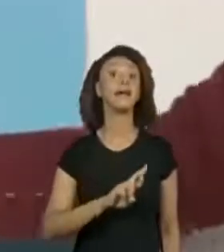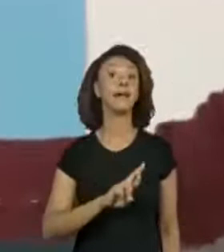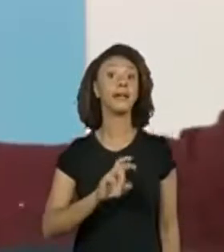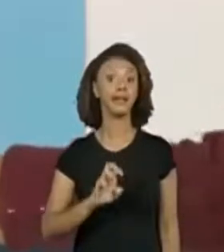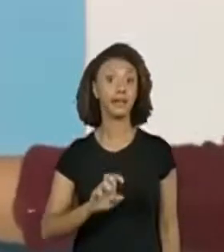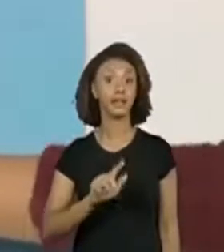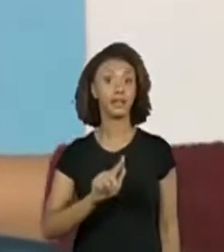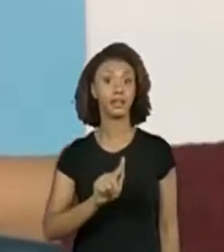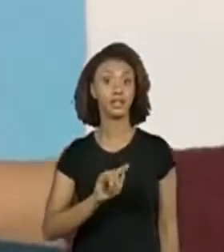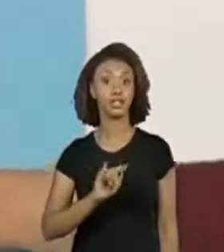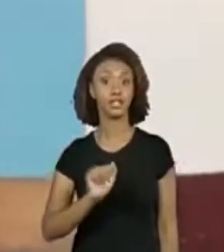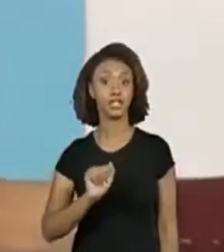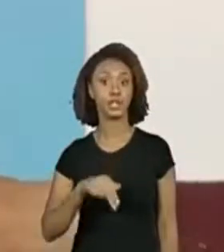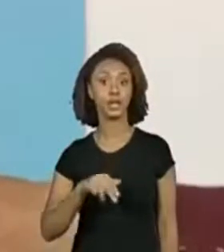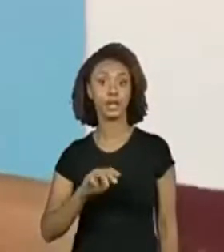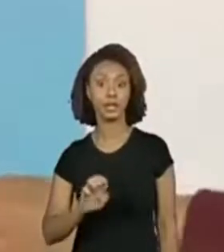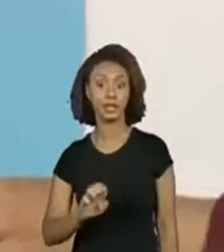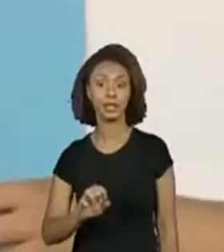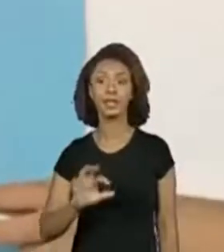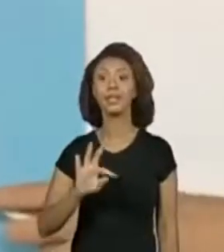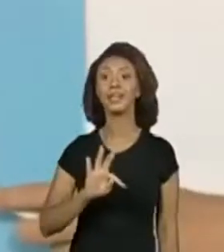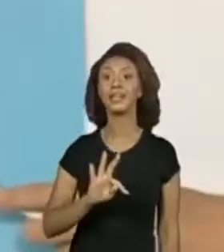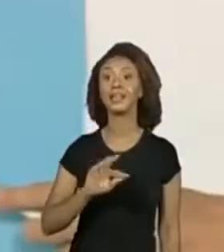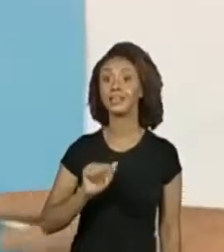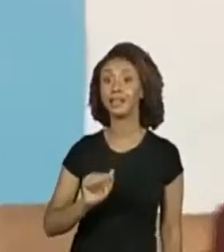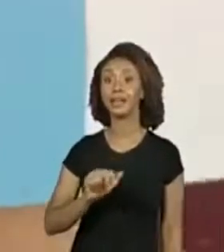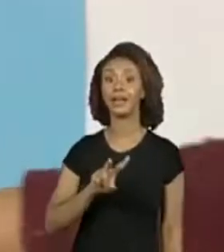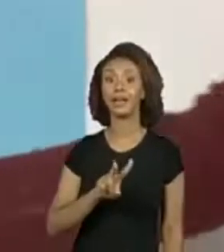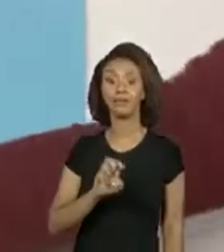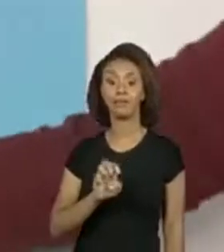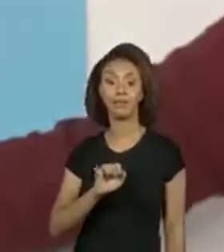Oliveira, Regiane, Taveira,